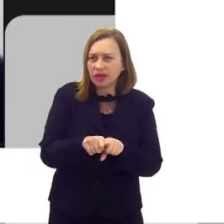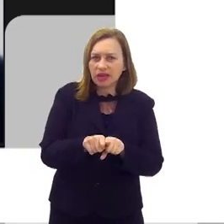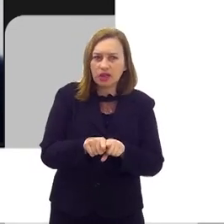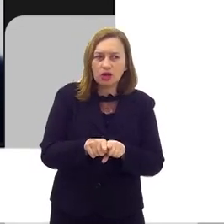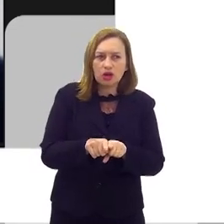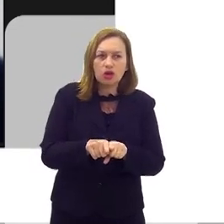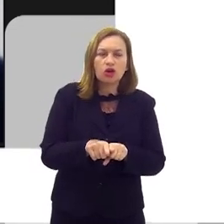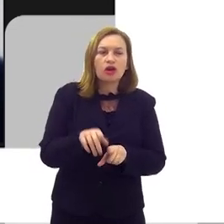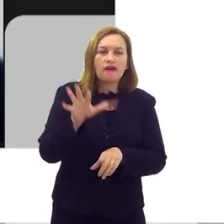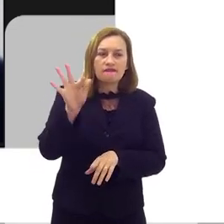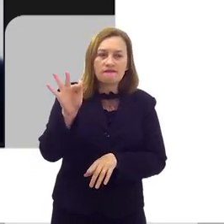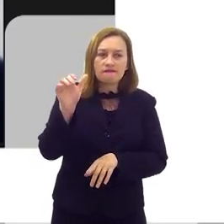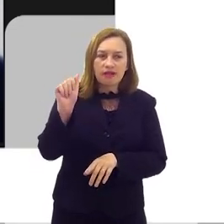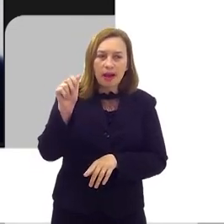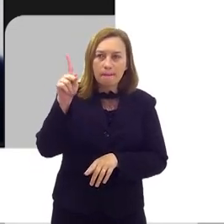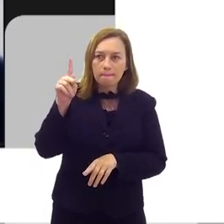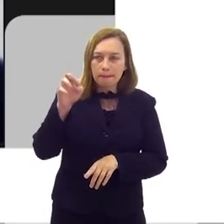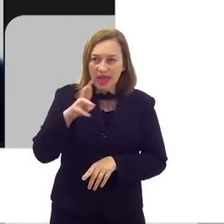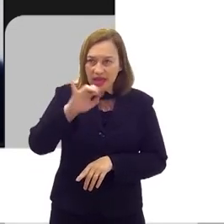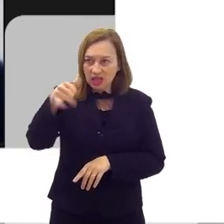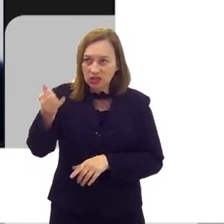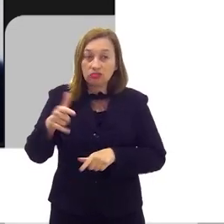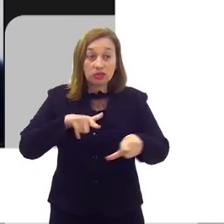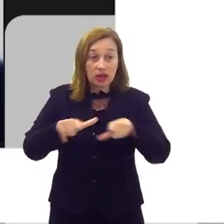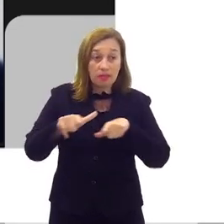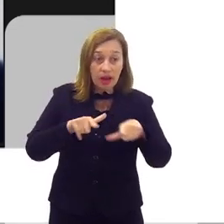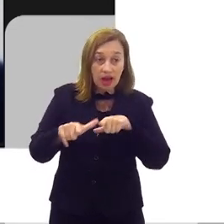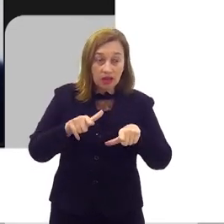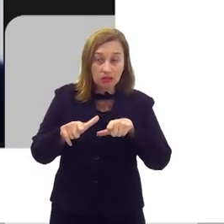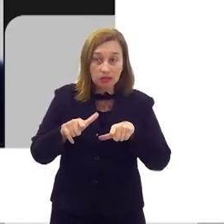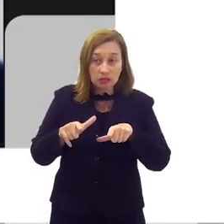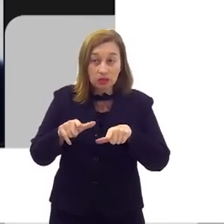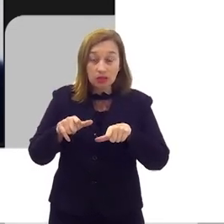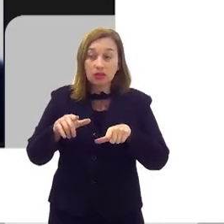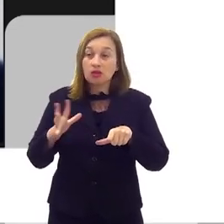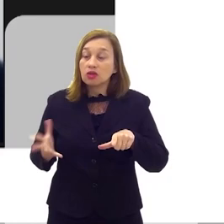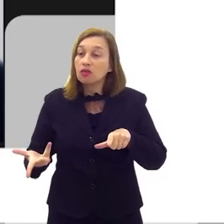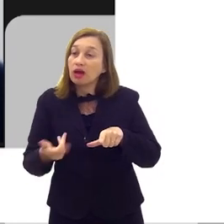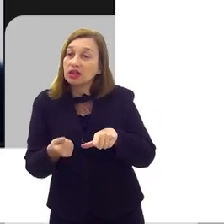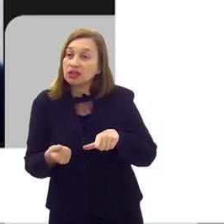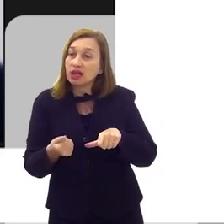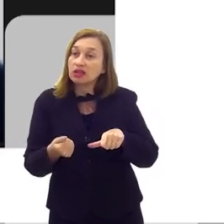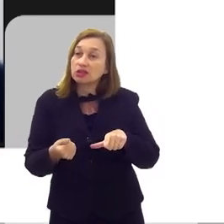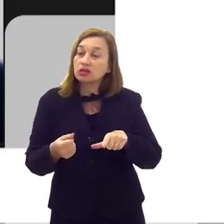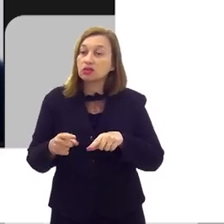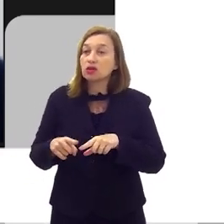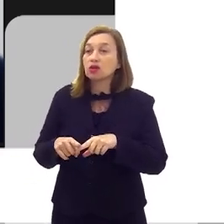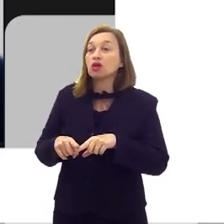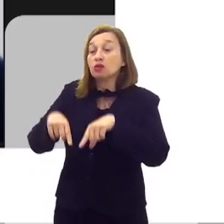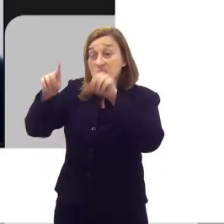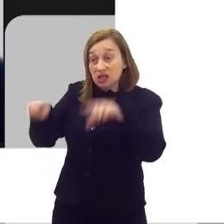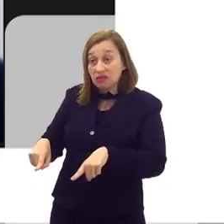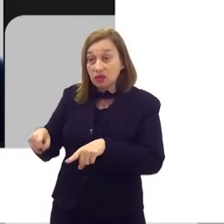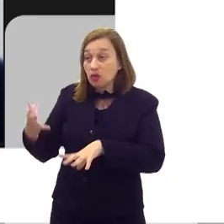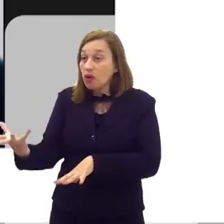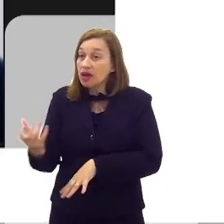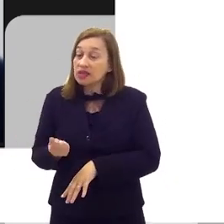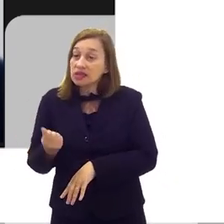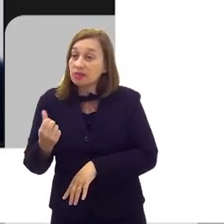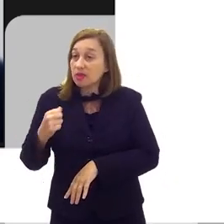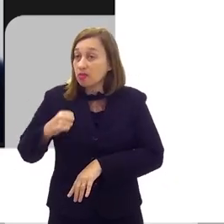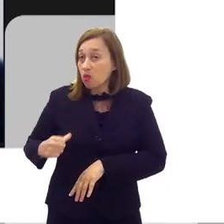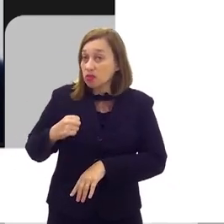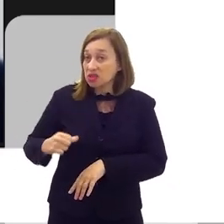Um próximo ponto, faculta a FAPERJ e a ICT prestar serviço técnico especializado, permite ao